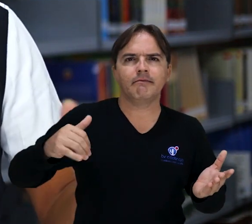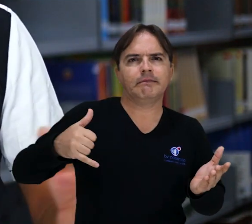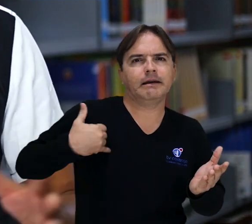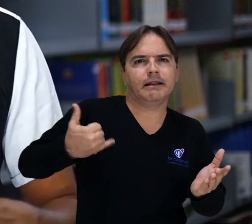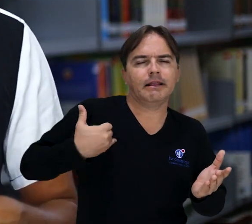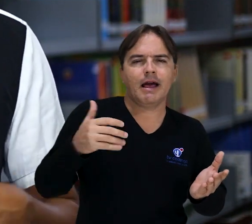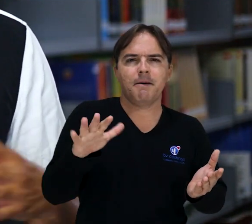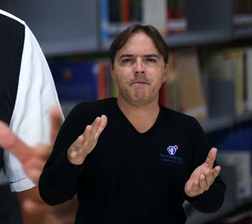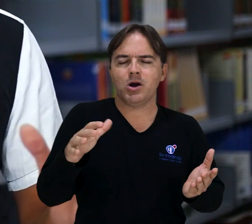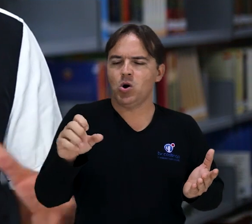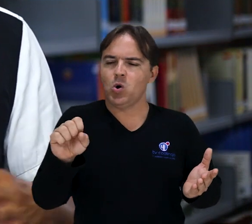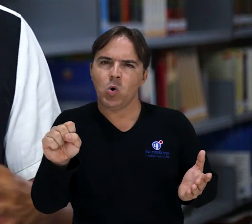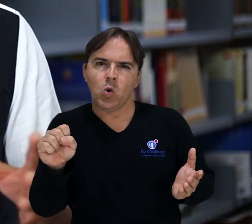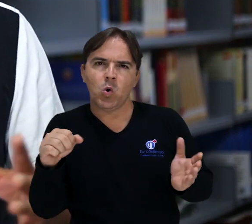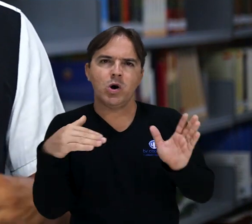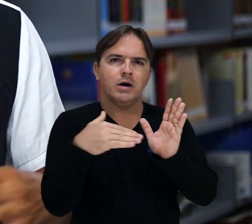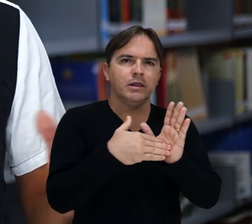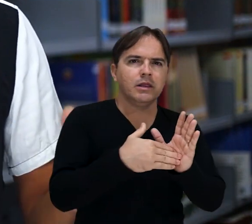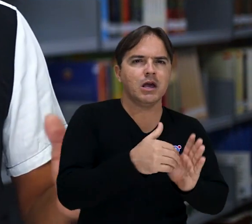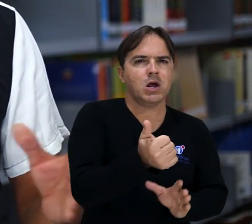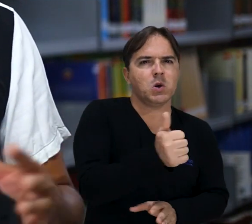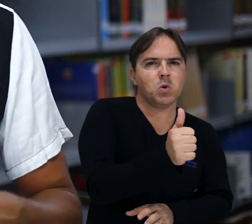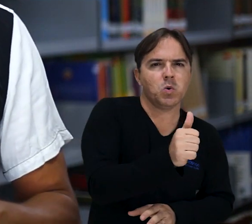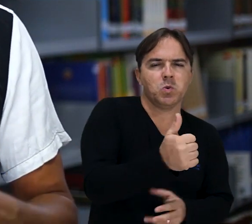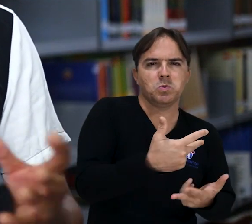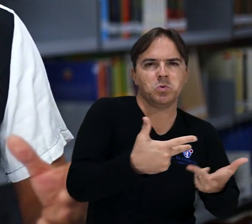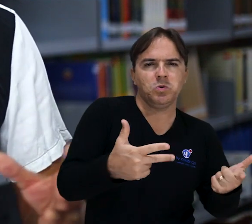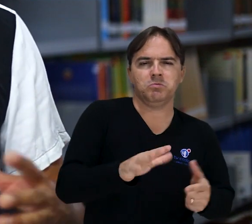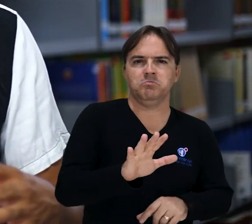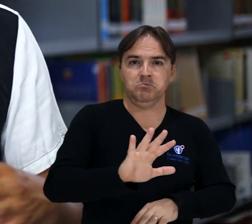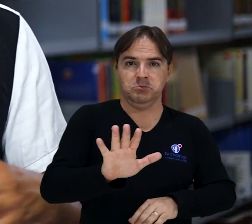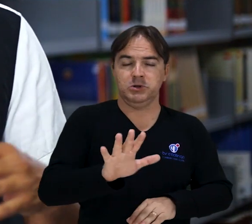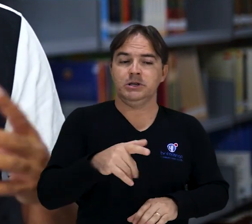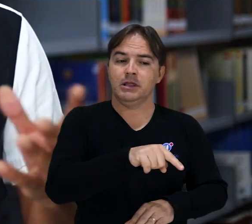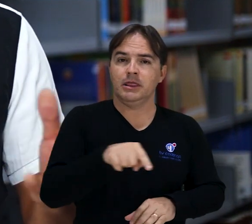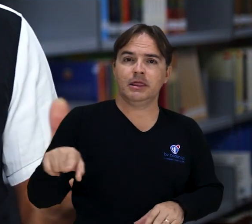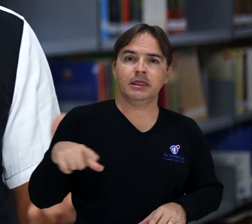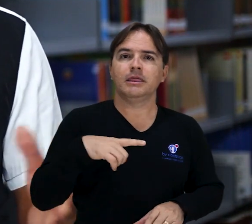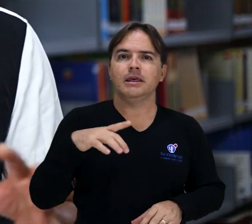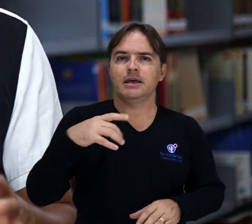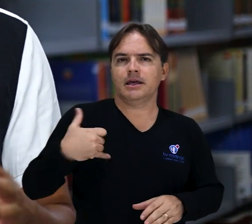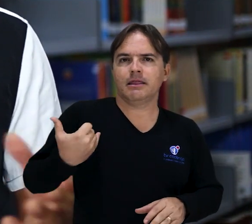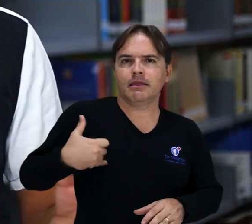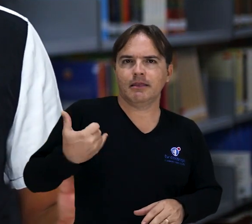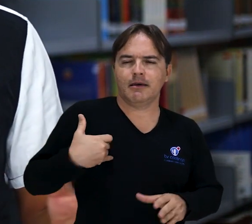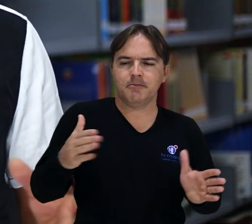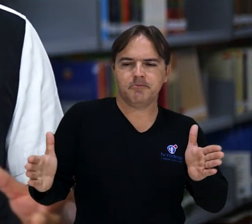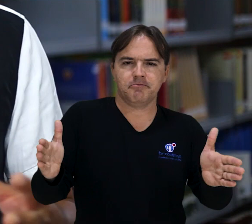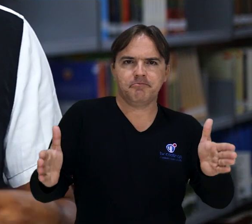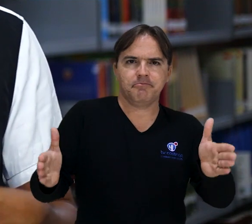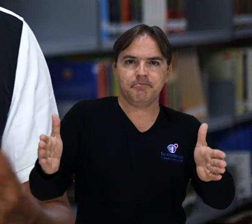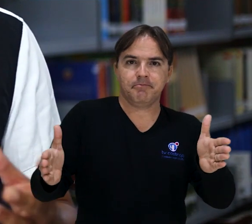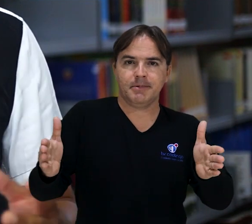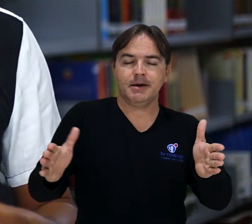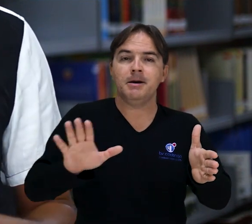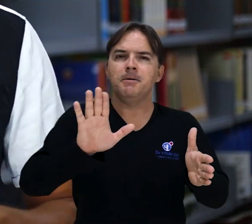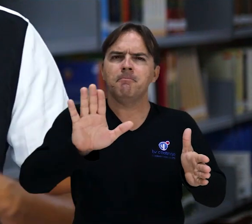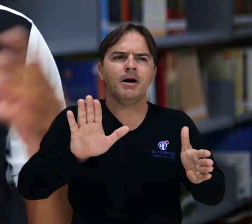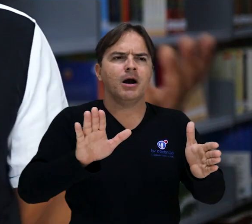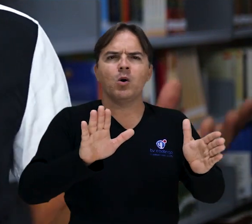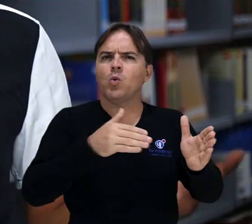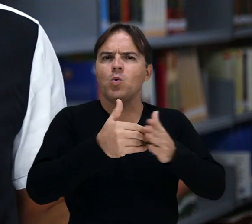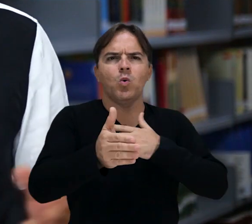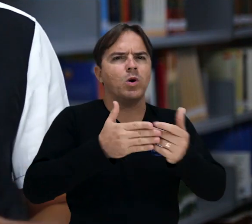8, 9, 10, 11 anos. Acho que isso é o foco principal, alvo básico. Mas, na verdade,